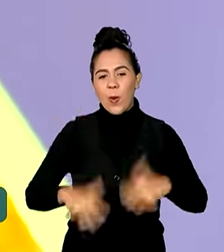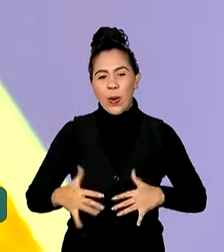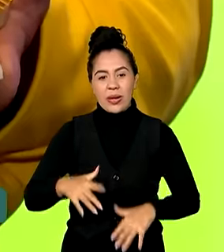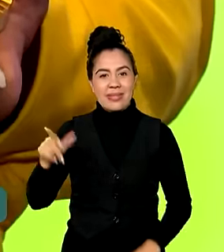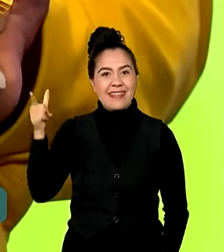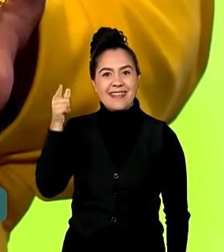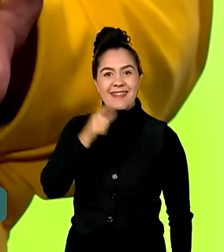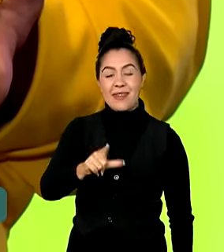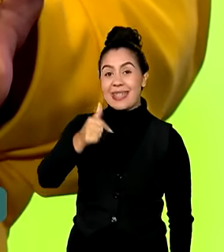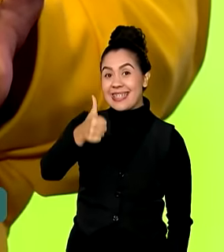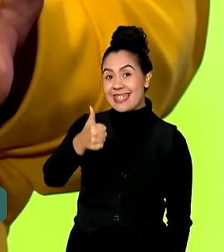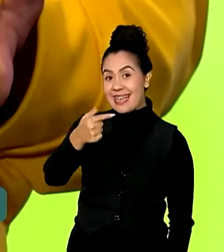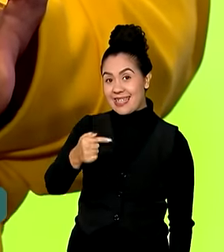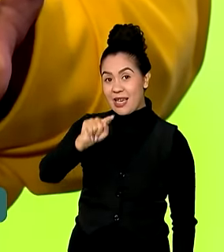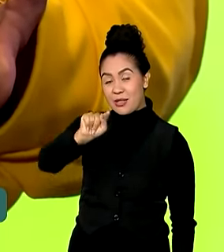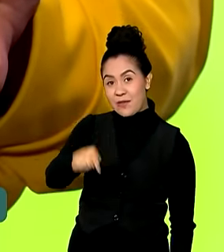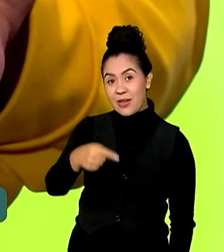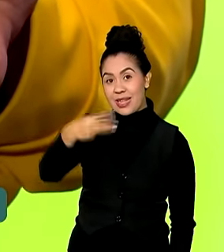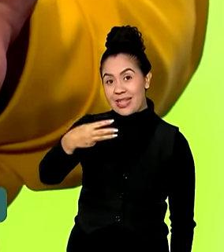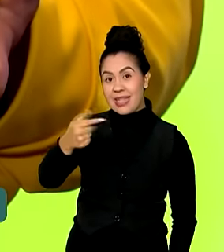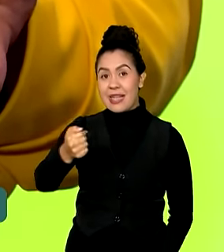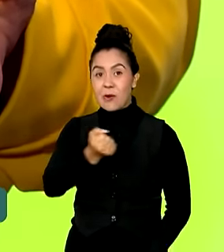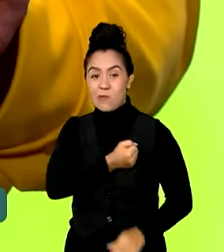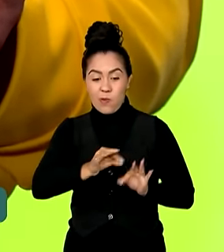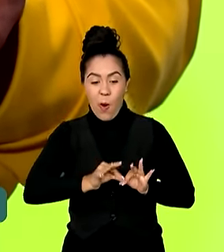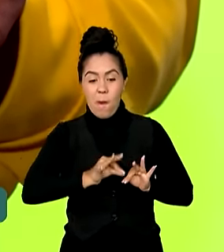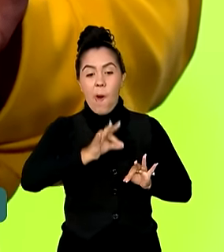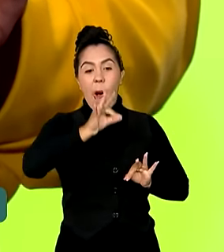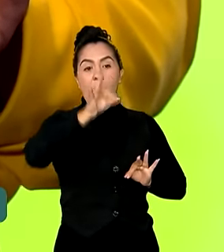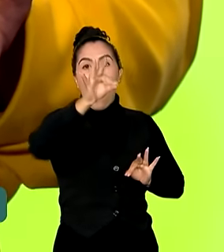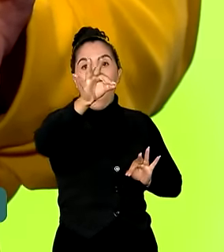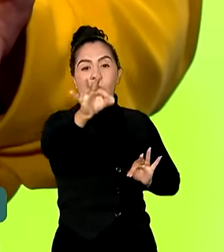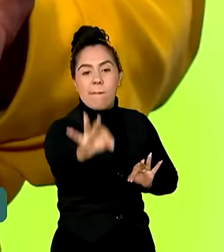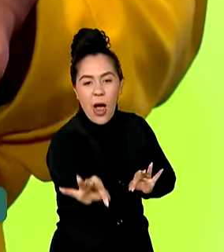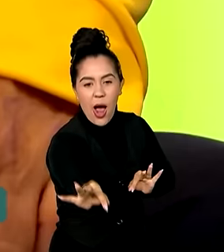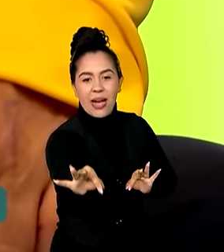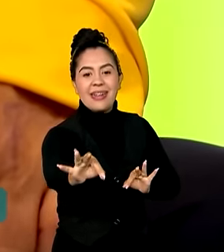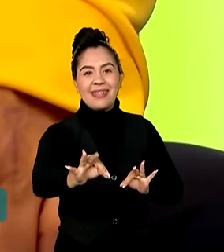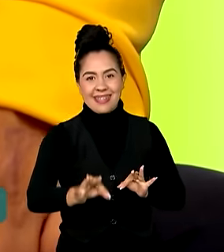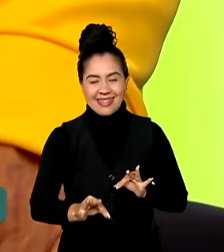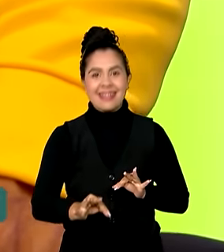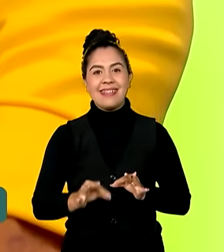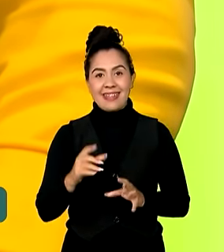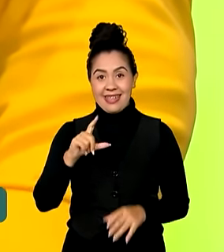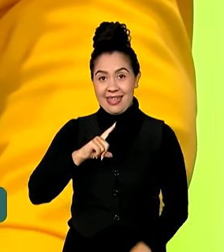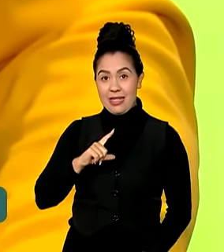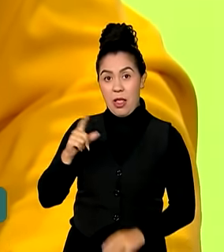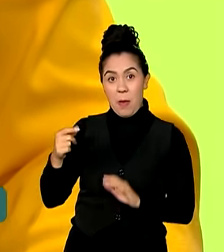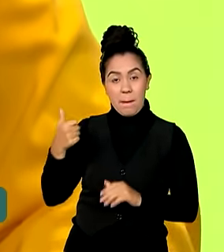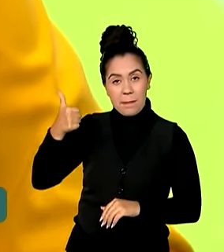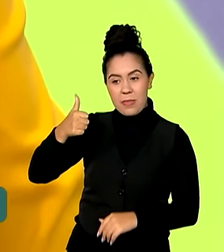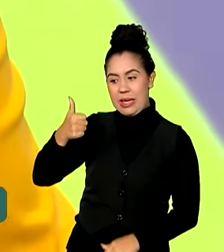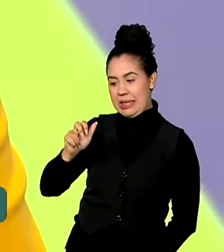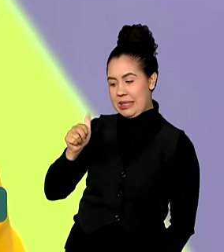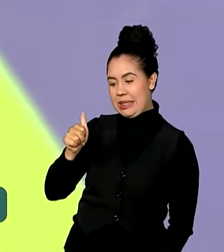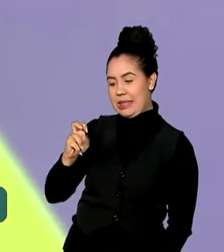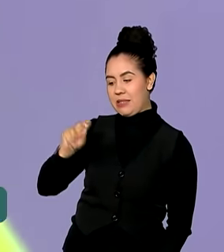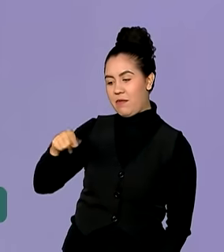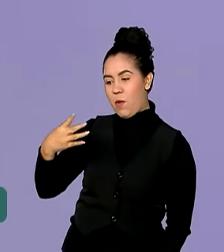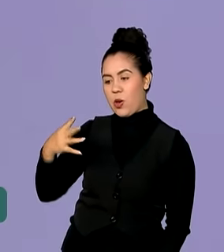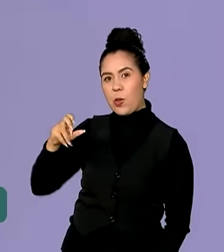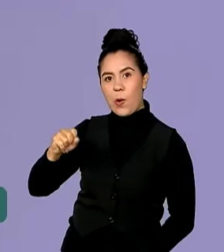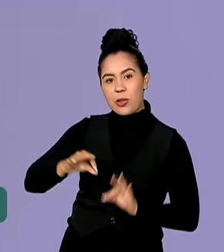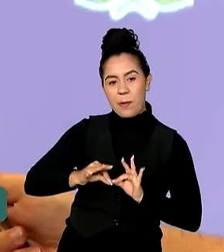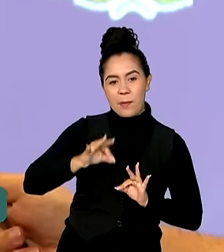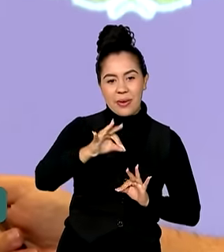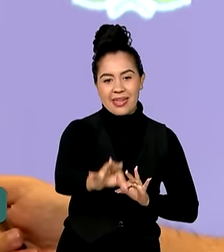17,37 metros, batendo a própria marca de 15,48 metros. A